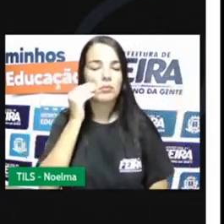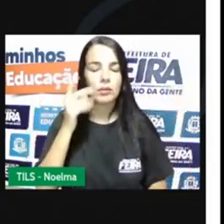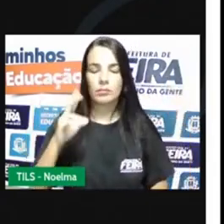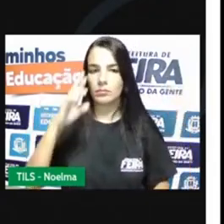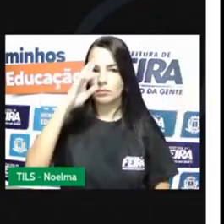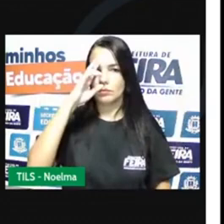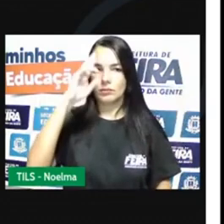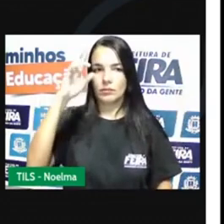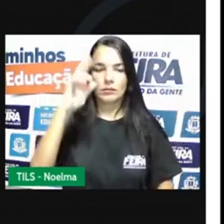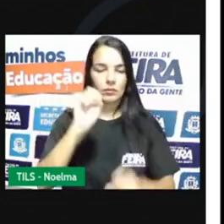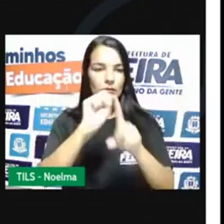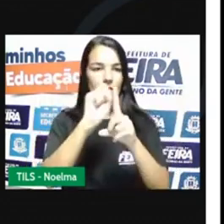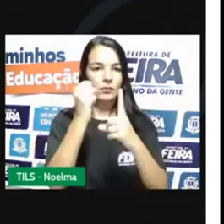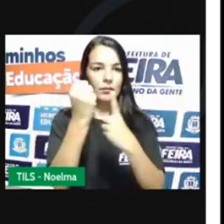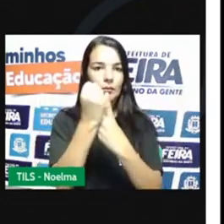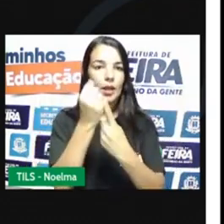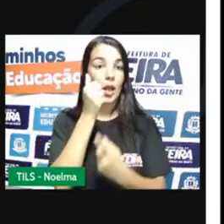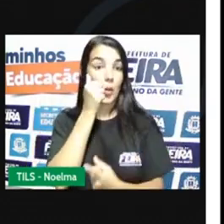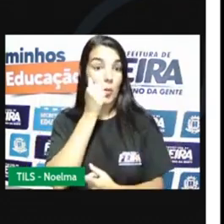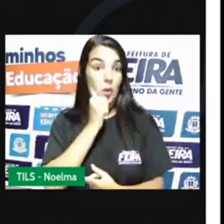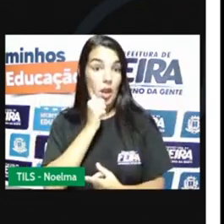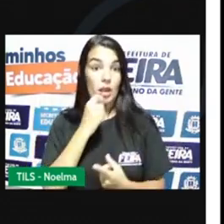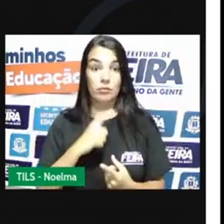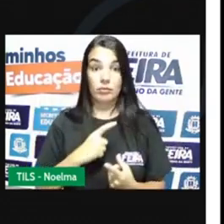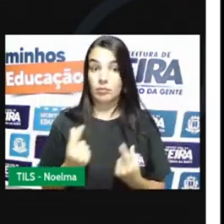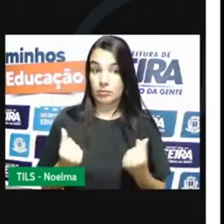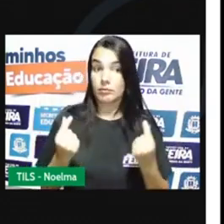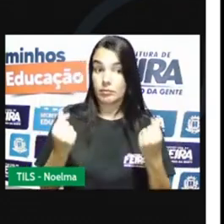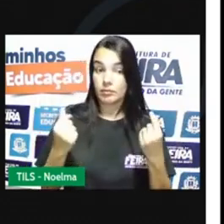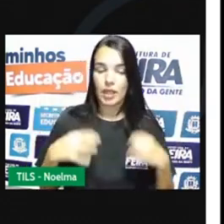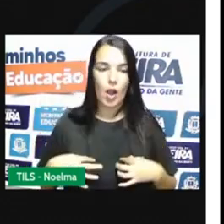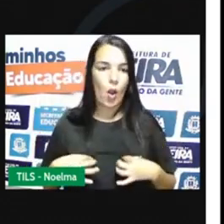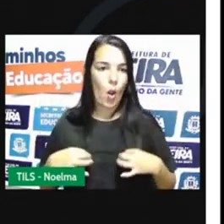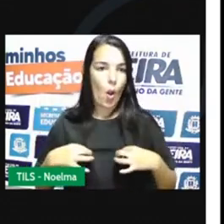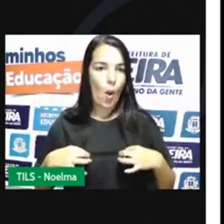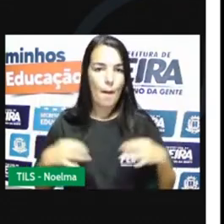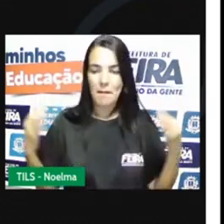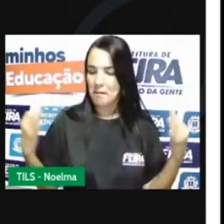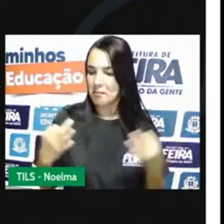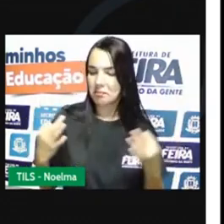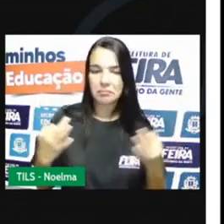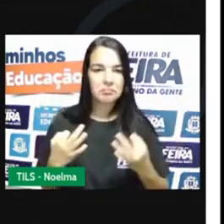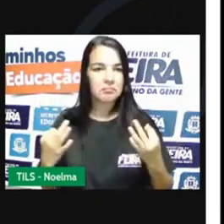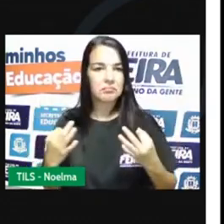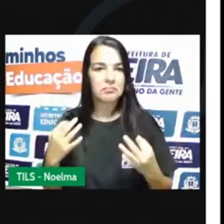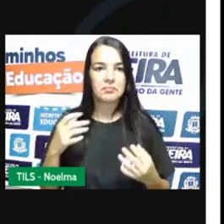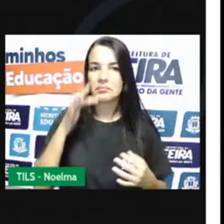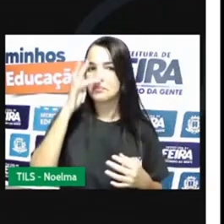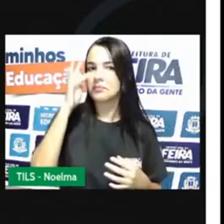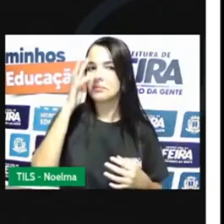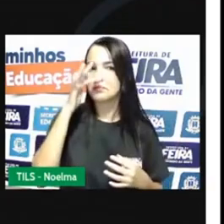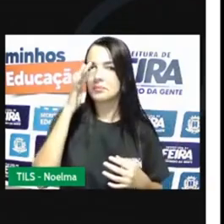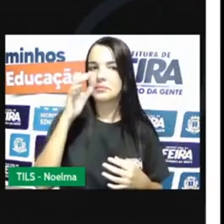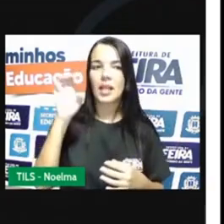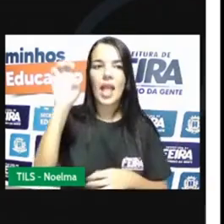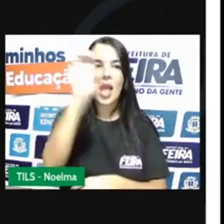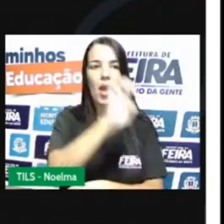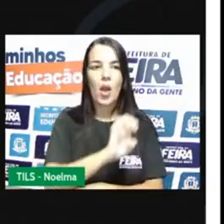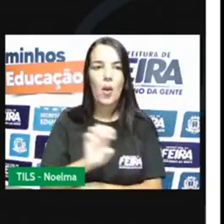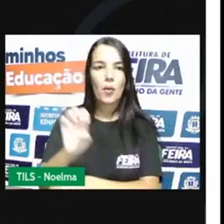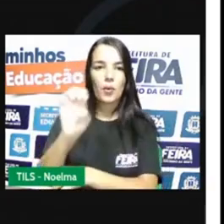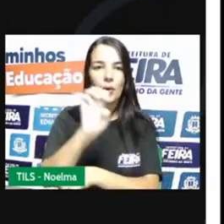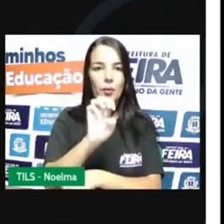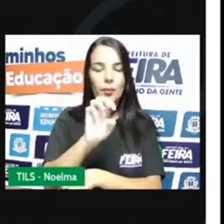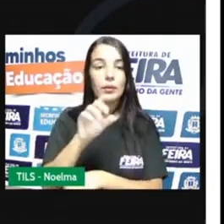posições sociais. As mulheres com melhores condições financeiras procuravam se vestir de acordo com a moda europeia. A